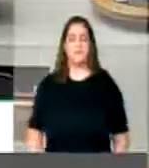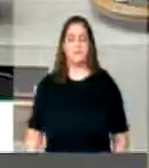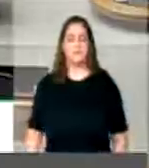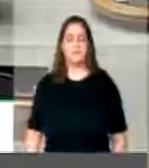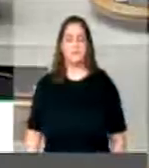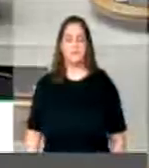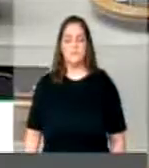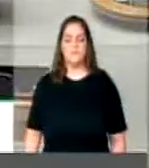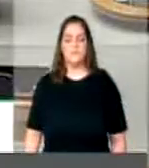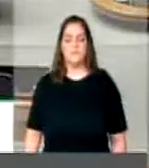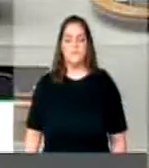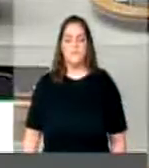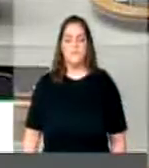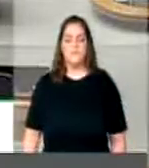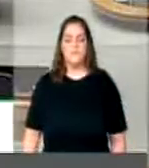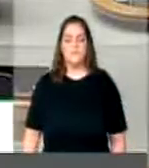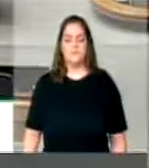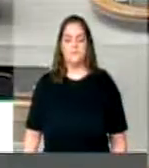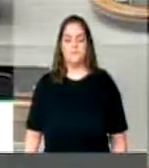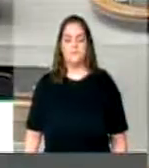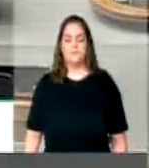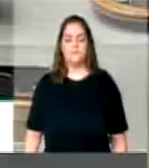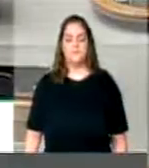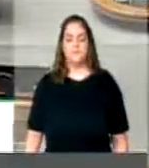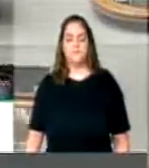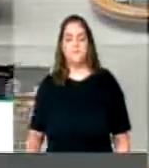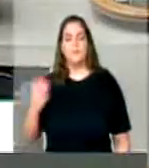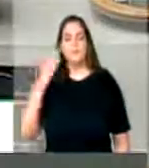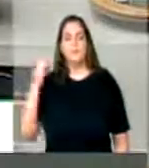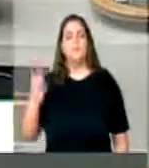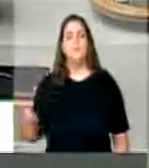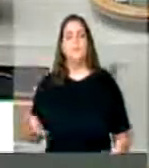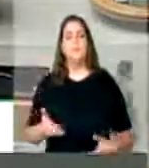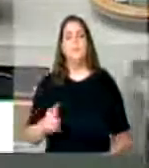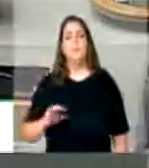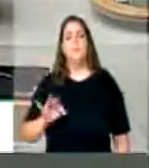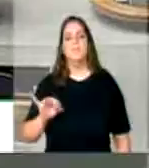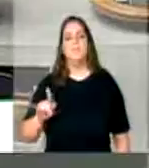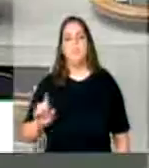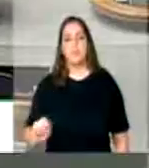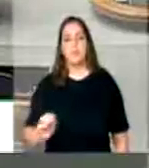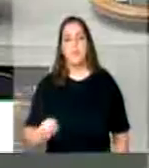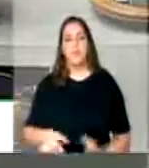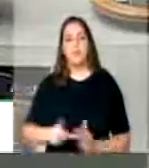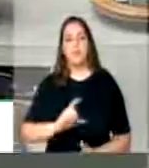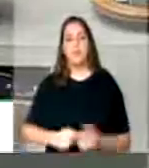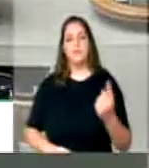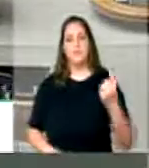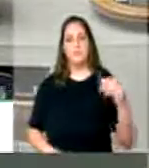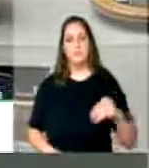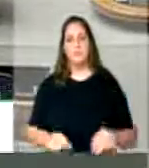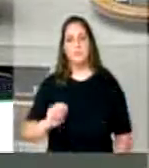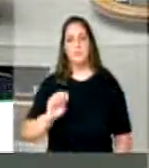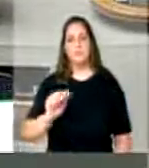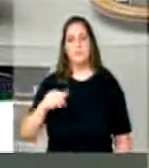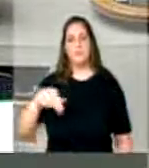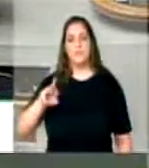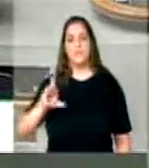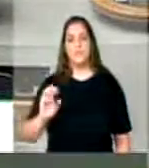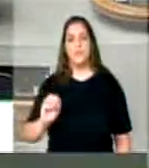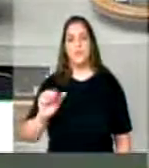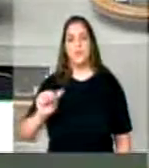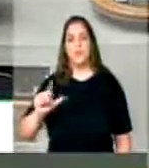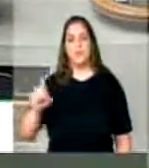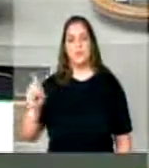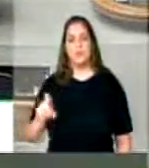Muito obrigado pela liderança do PSD, Tiago Peixoto. Enquanto sobe na tribuna, Sandro Alex, que estamos sentindo falta de V.